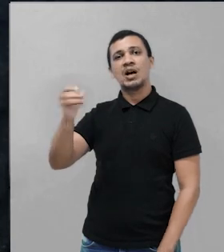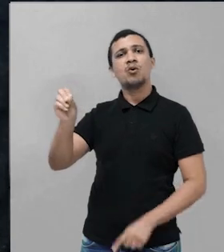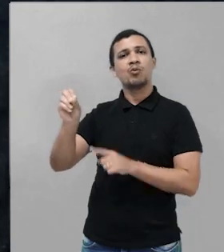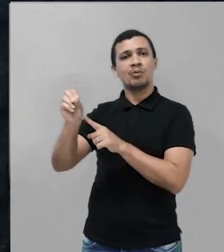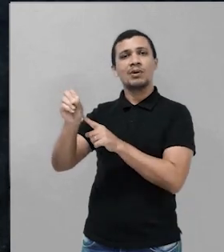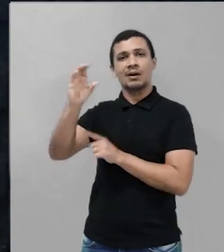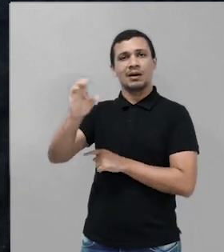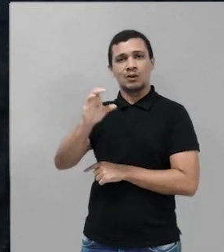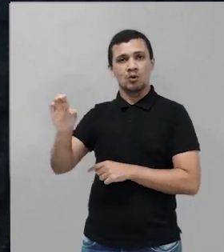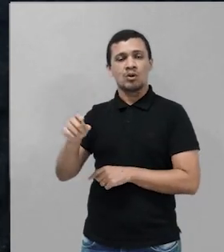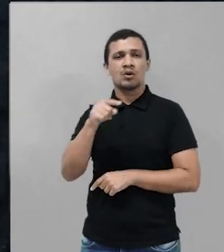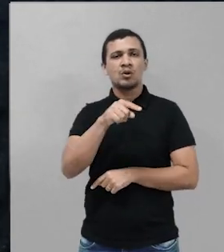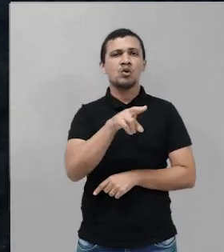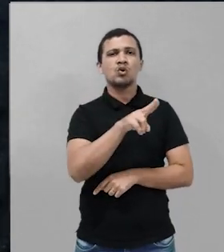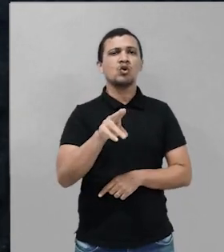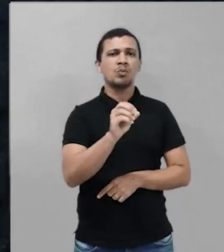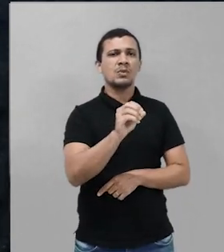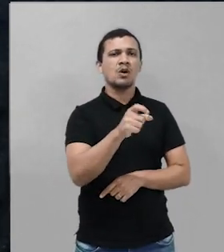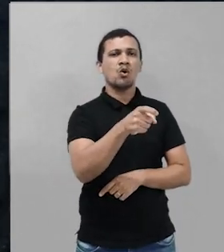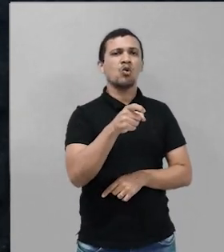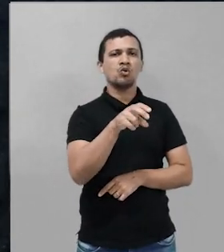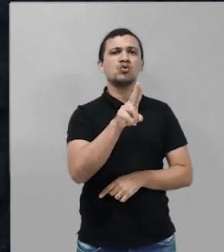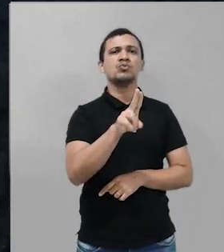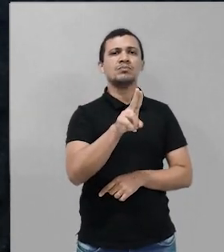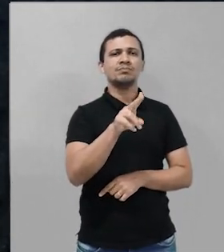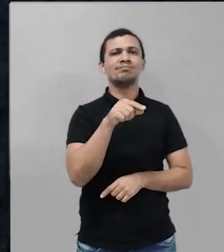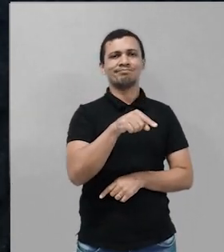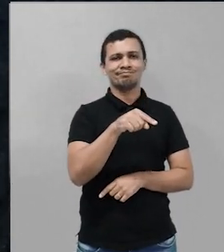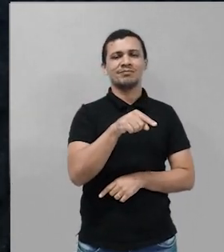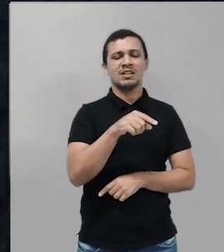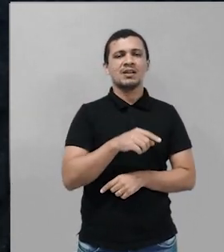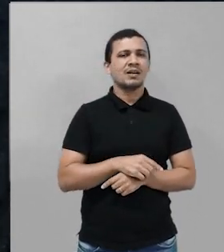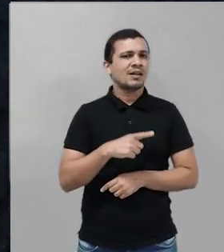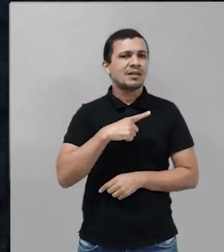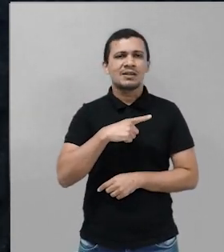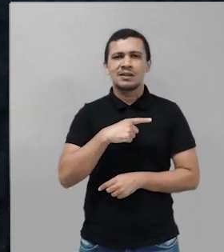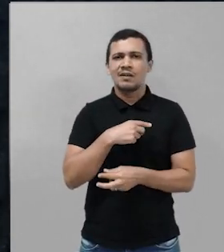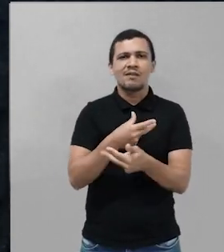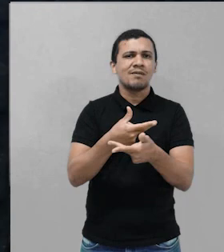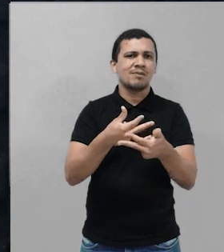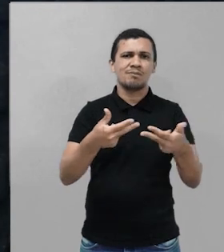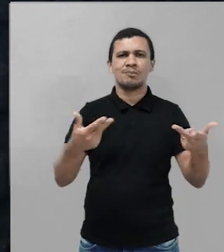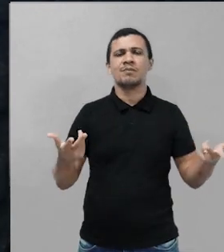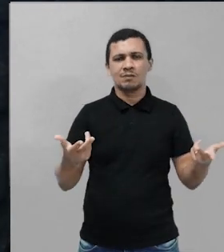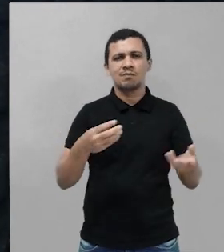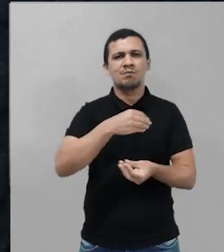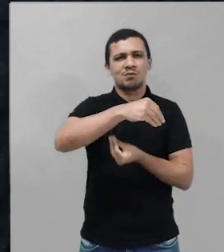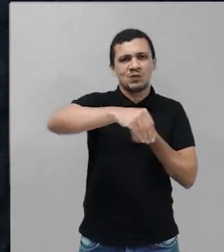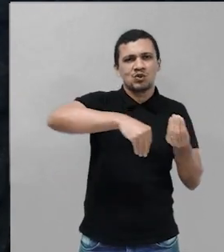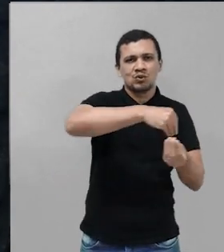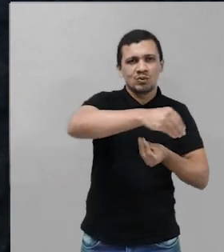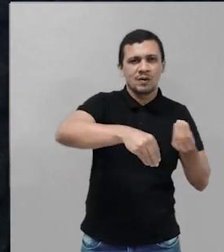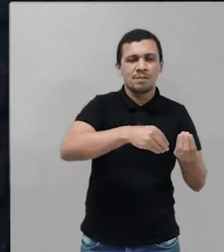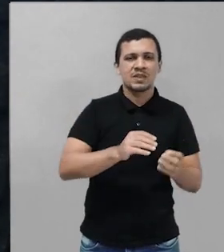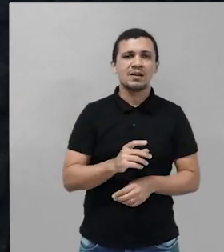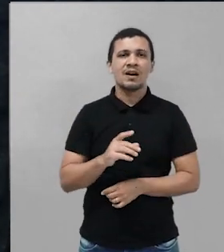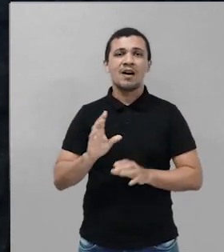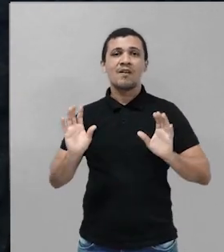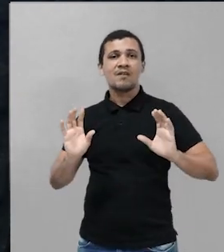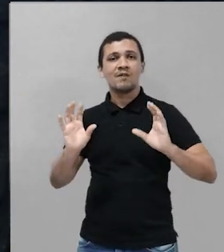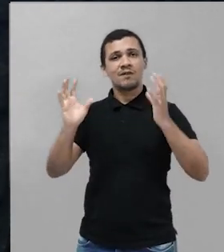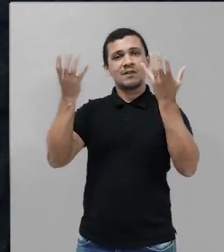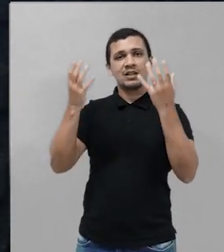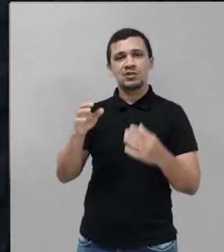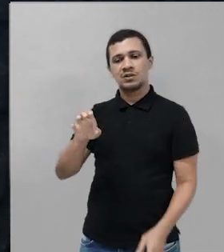São Cosme e São Damião, nos terreiros de Candomblé, Umbanda e variações de religião de matriz africana, você tem a festa dos Eireis. A